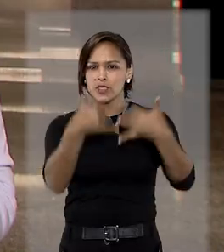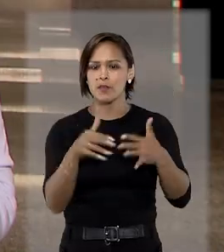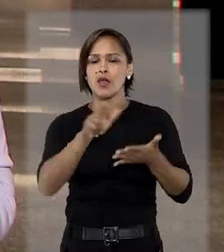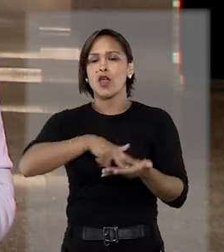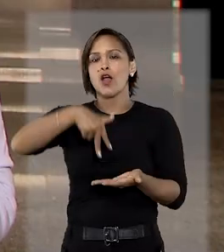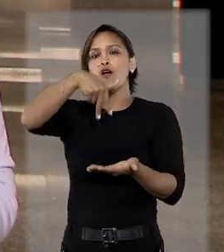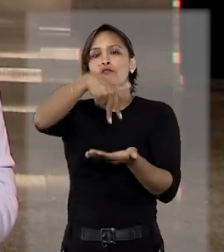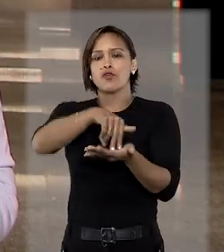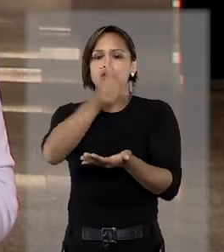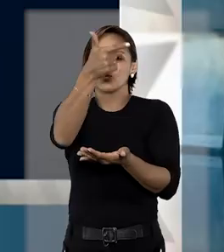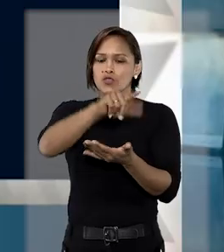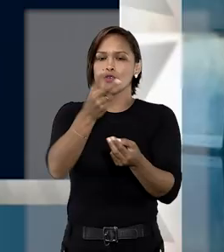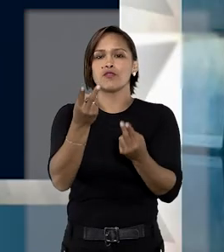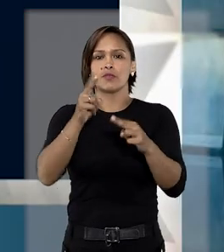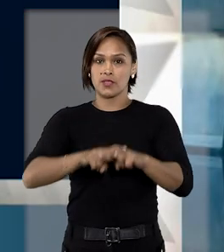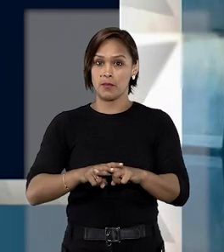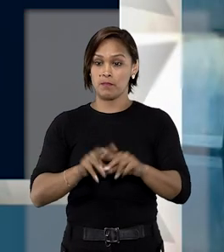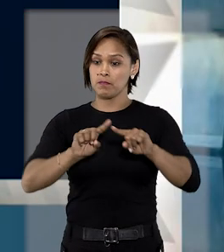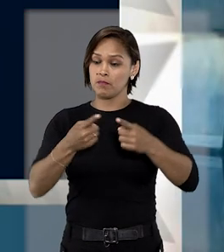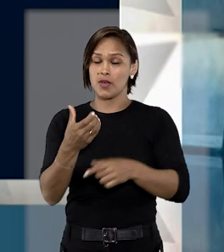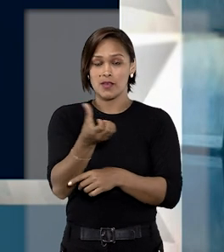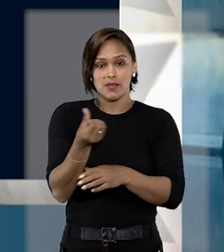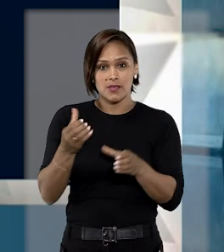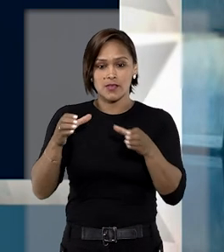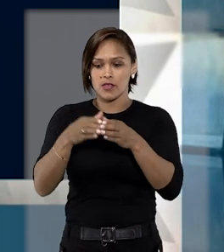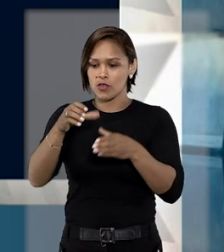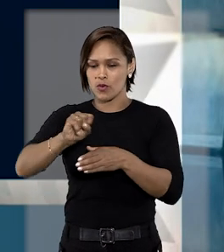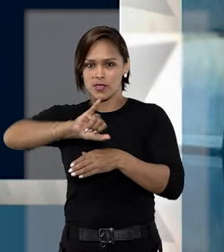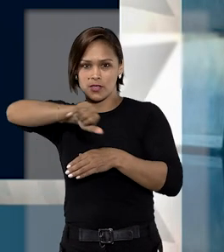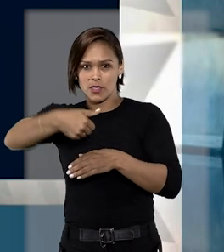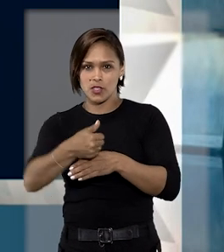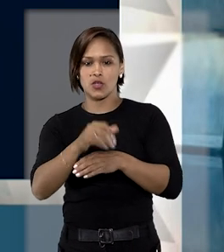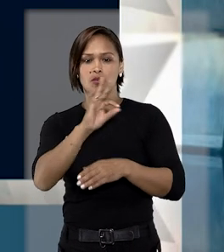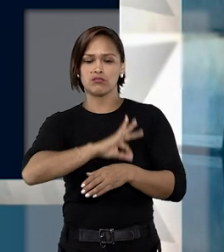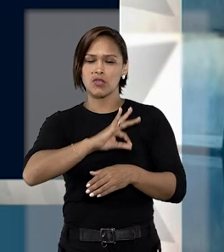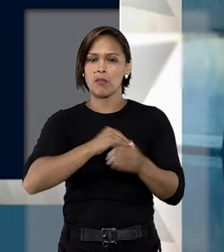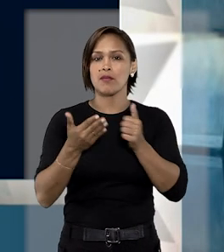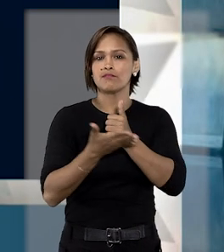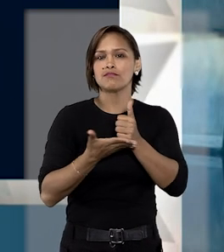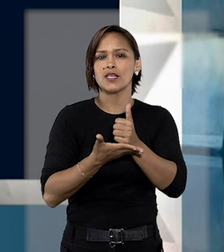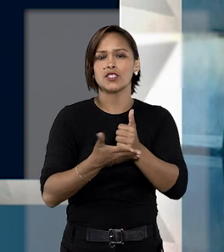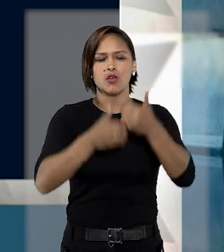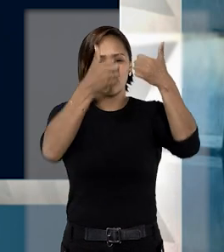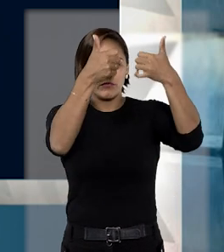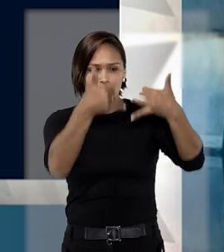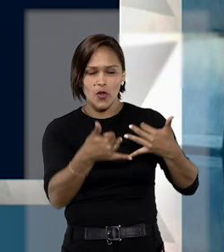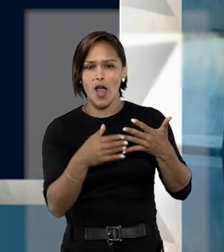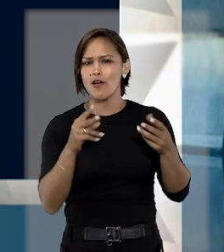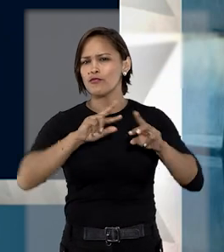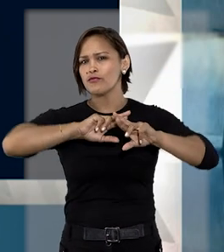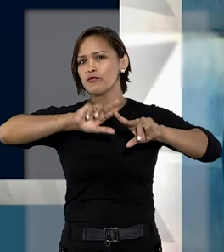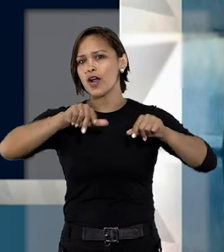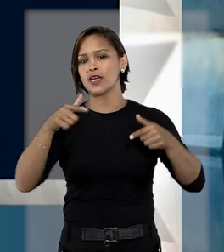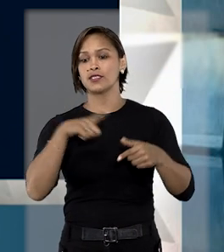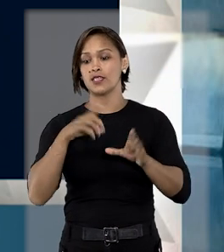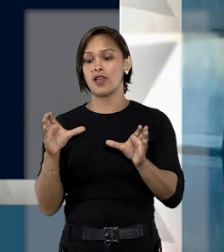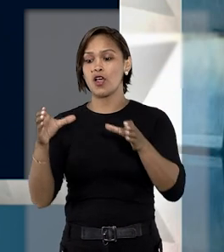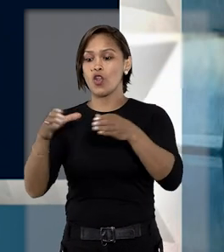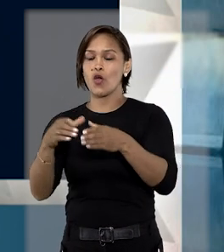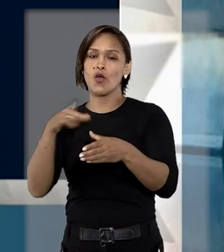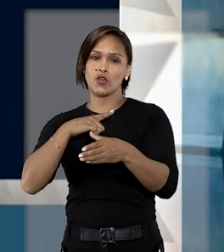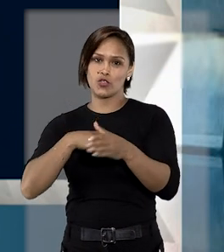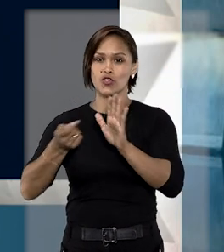restabelecimento da prisão. Mas para a sexta turma, a atuação policial se baseou em fundadas ações de que no local